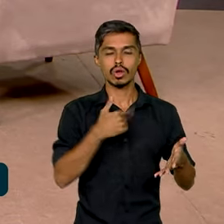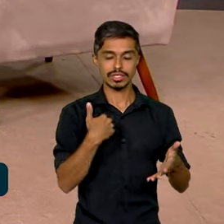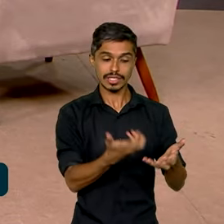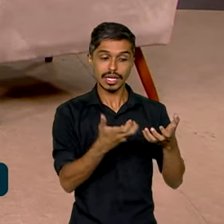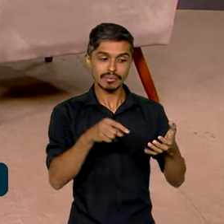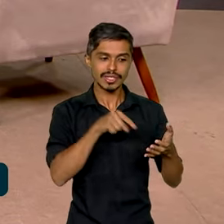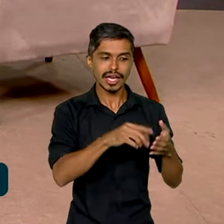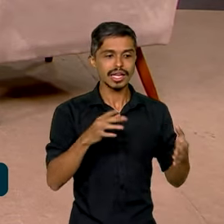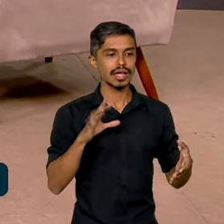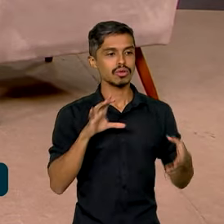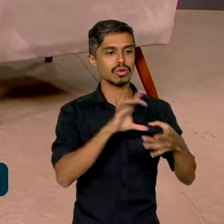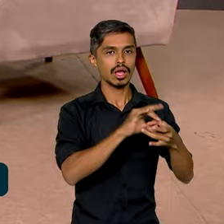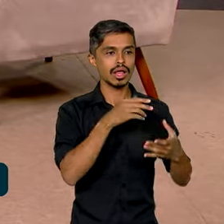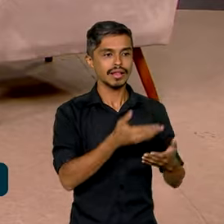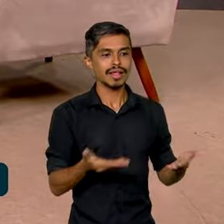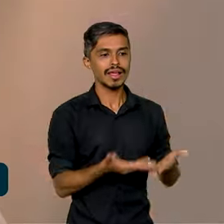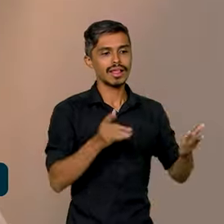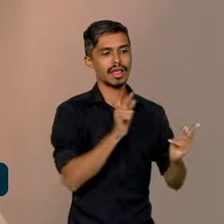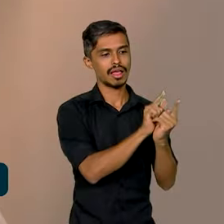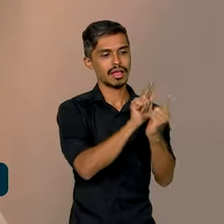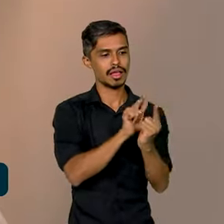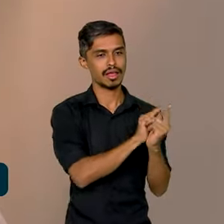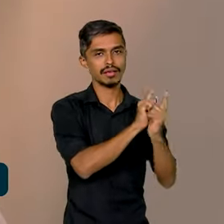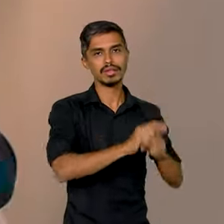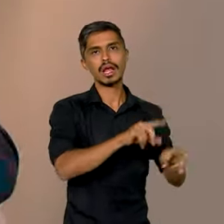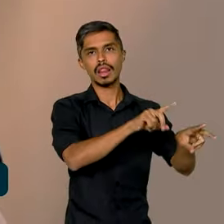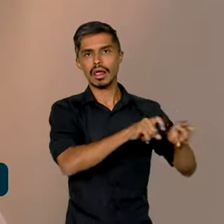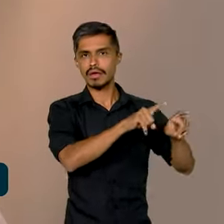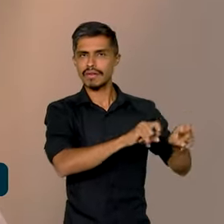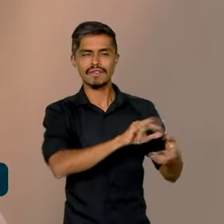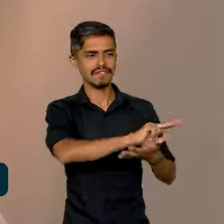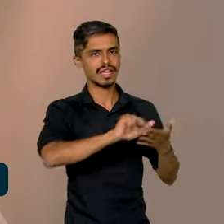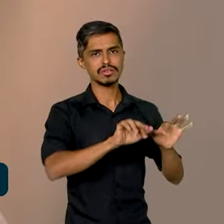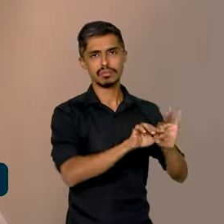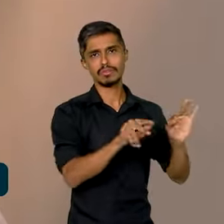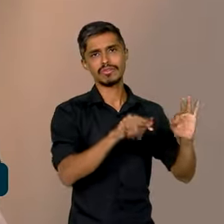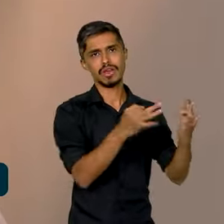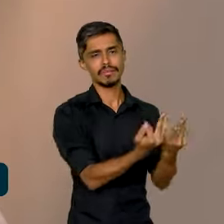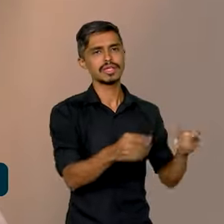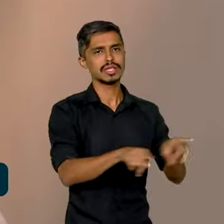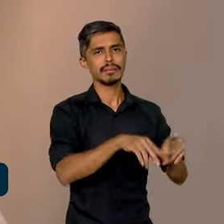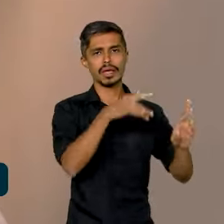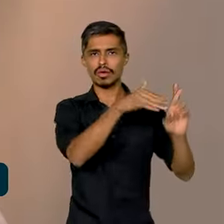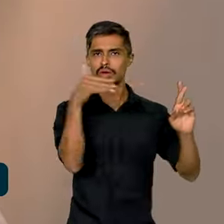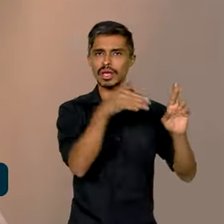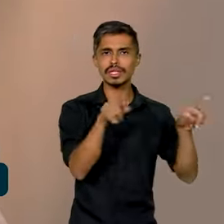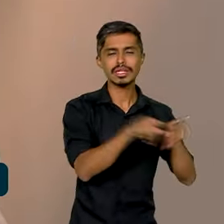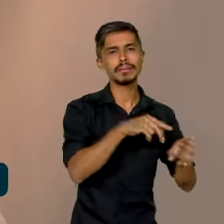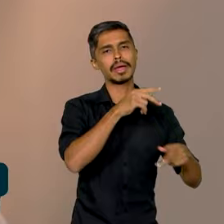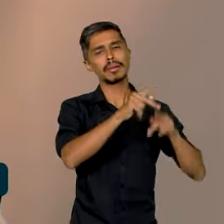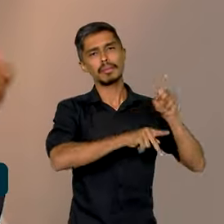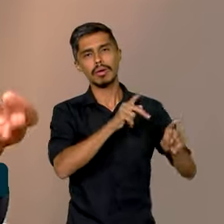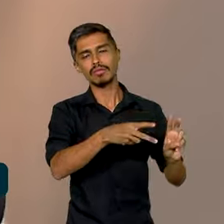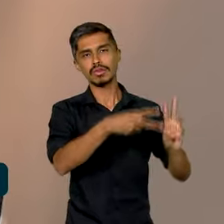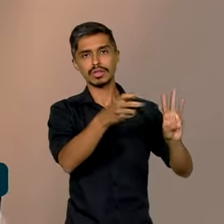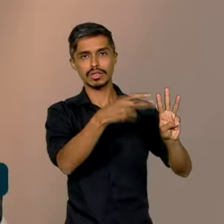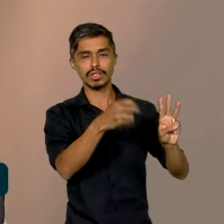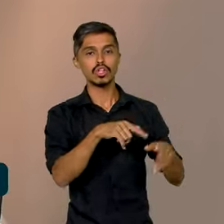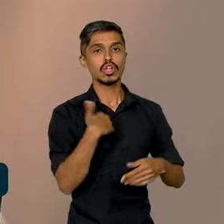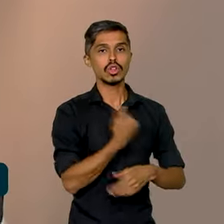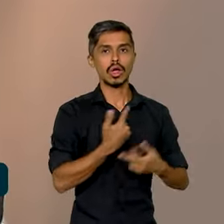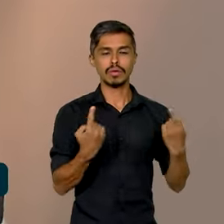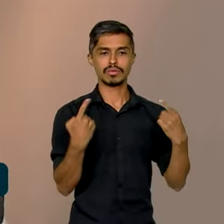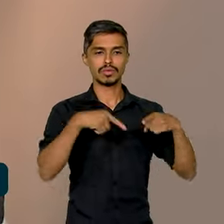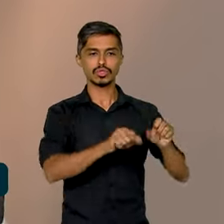consigam atender ainda mais agricultores familiares, comunidades ribeirinhas, povos indígenas. Firmamos uma